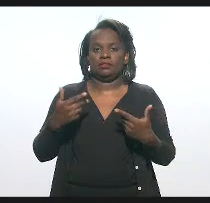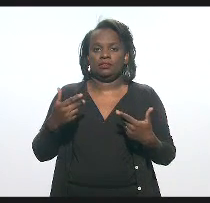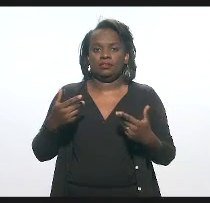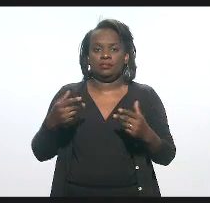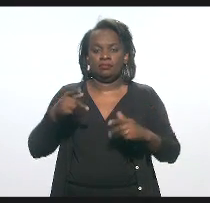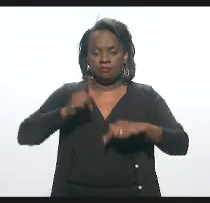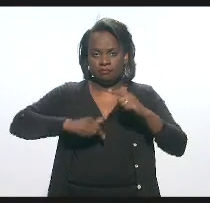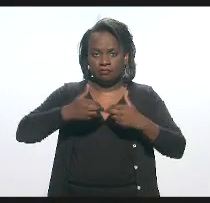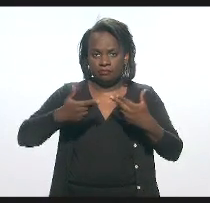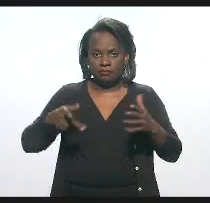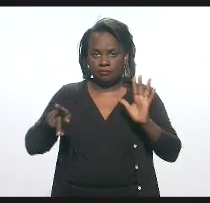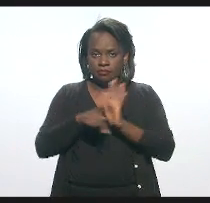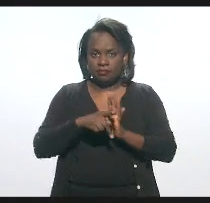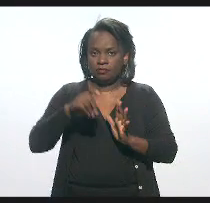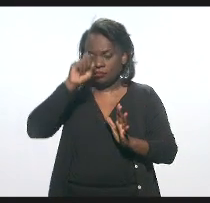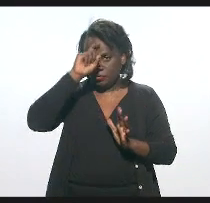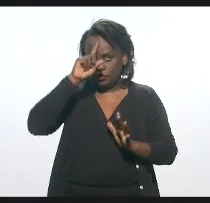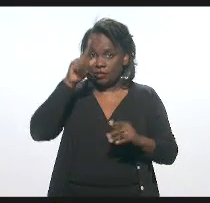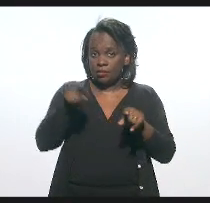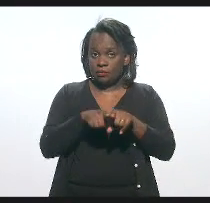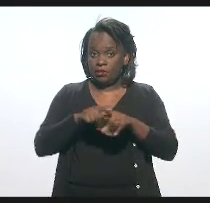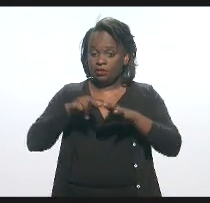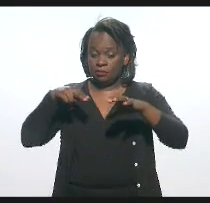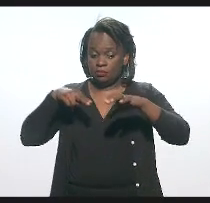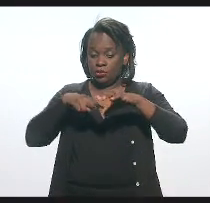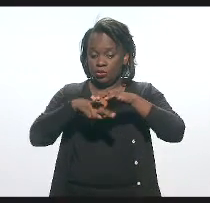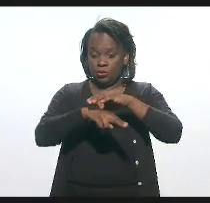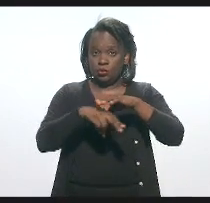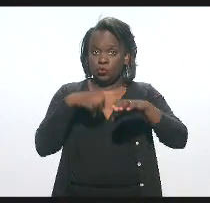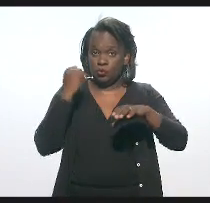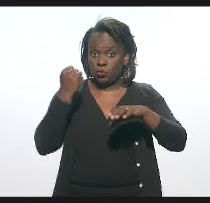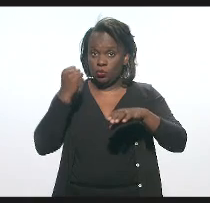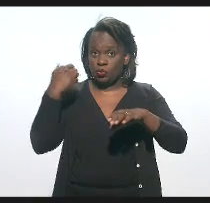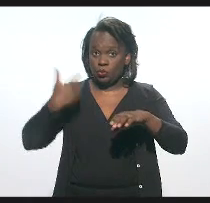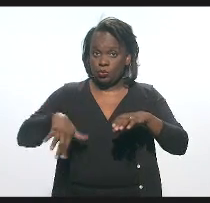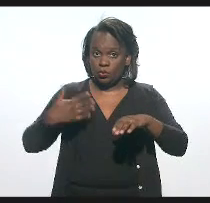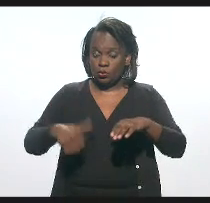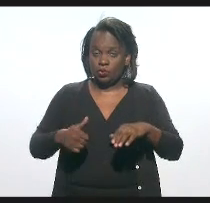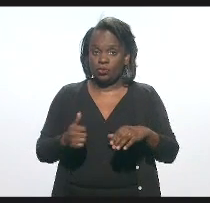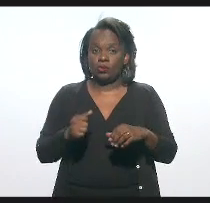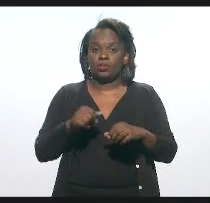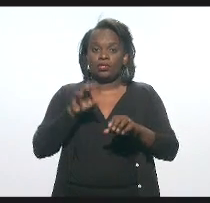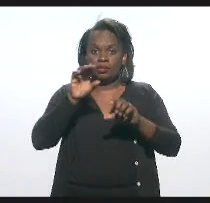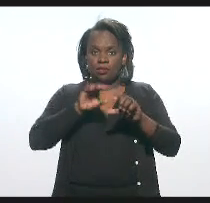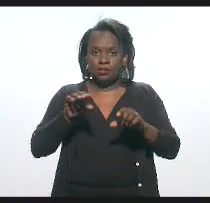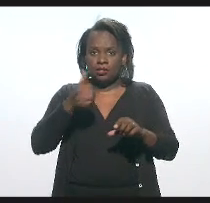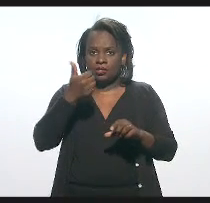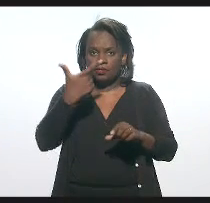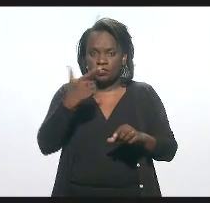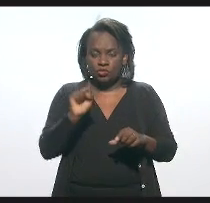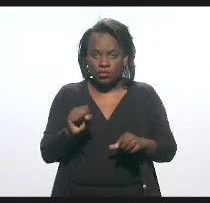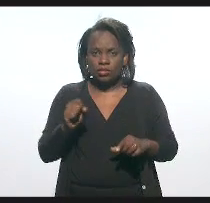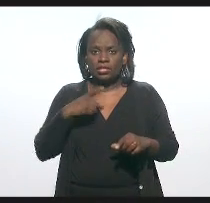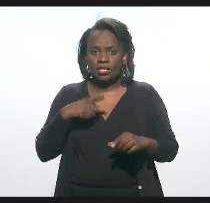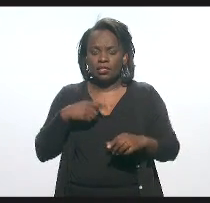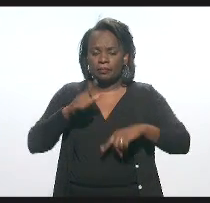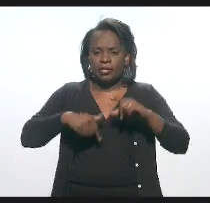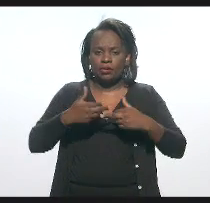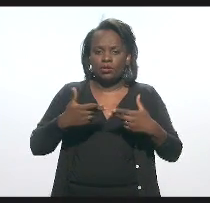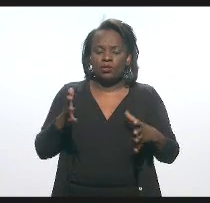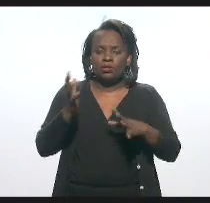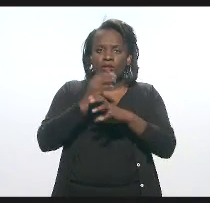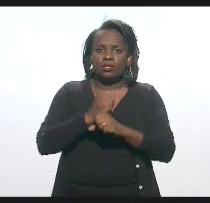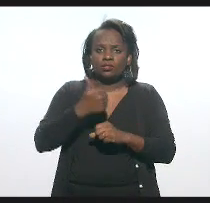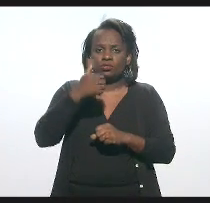diversos equipamentos, inclusive tomógrafos potentes, por exemplo, de 128 canais, num total de 18 mil itens.